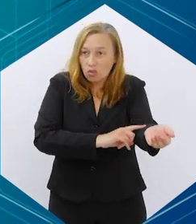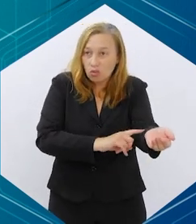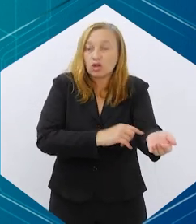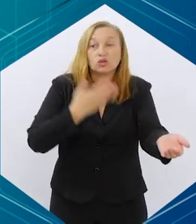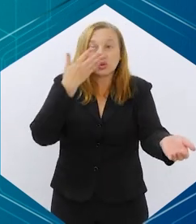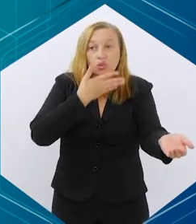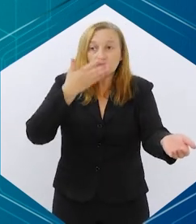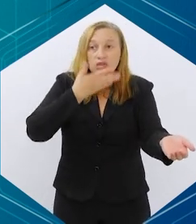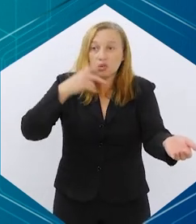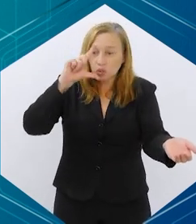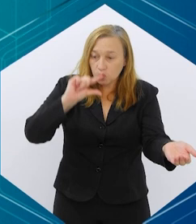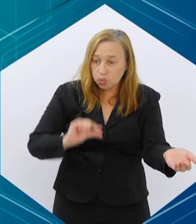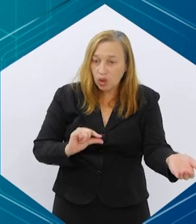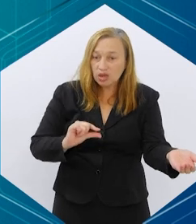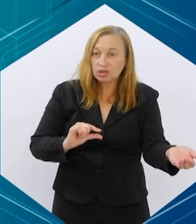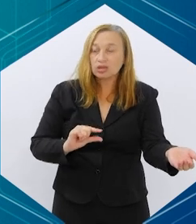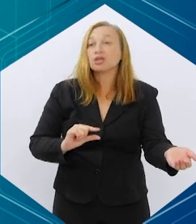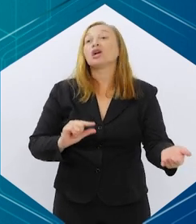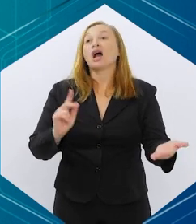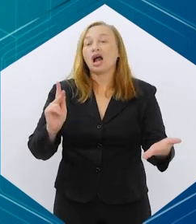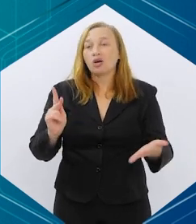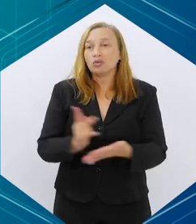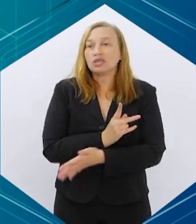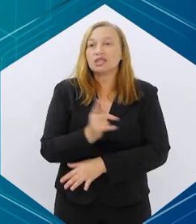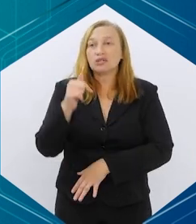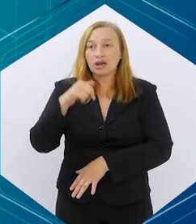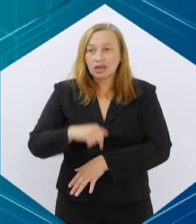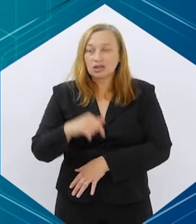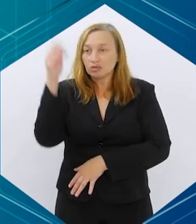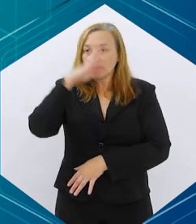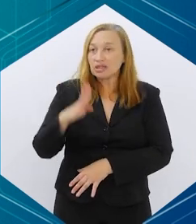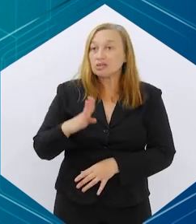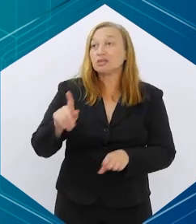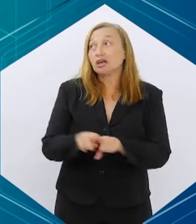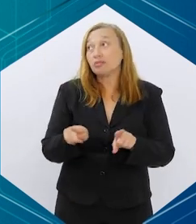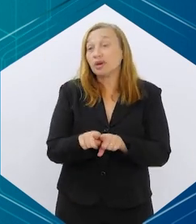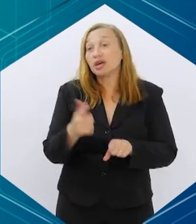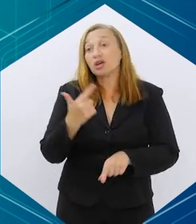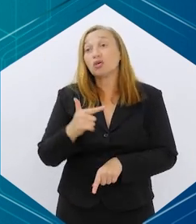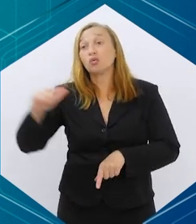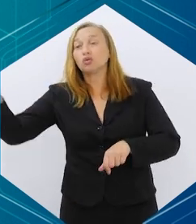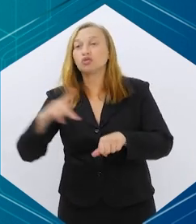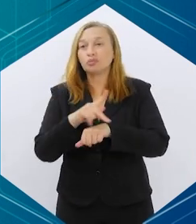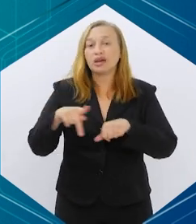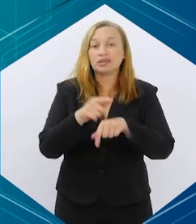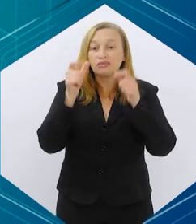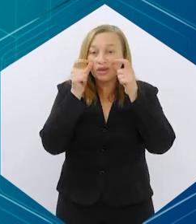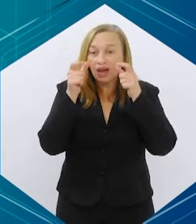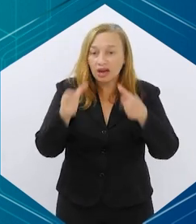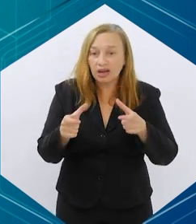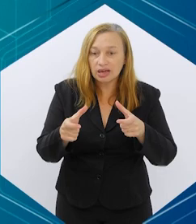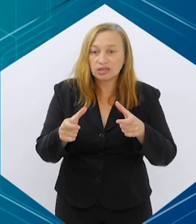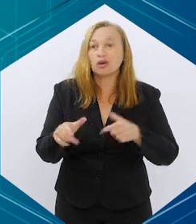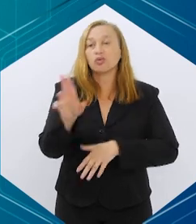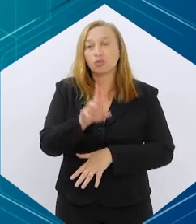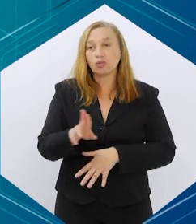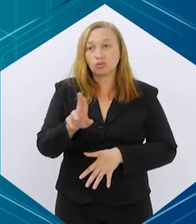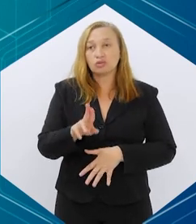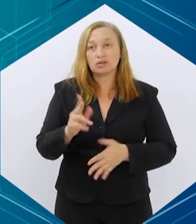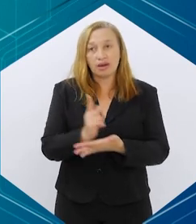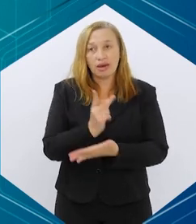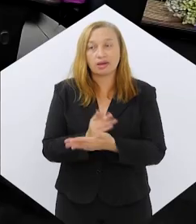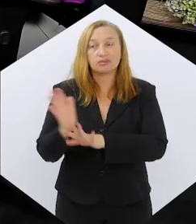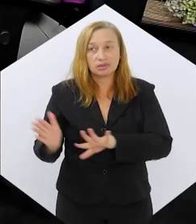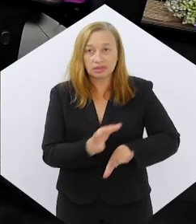só no Brasil, nos Estados Unidos também, isso tem acontecido, então, para os nossos pacientes ficarem alertas com a manipulação indevida.